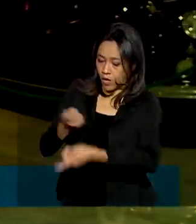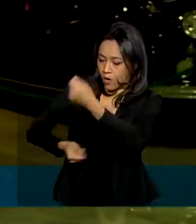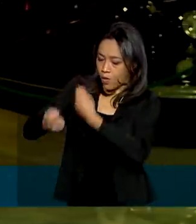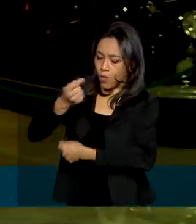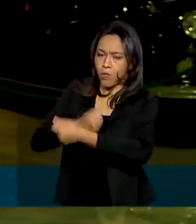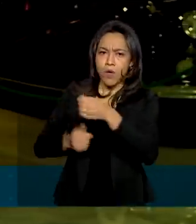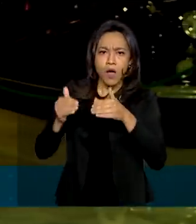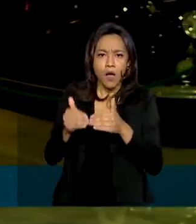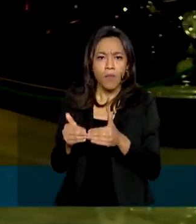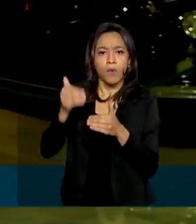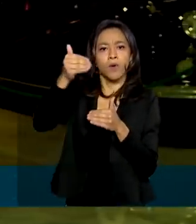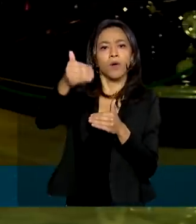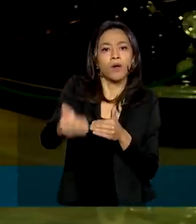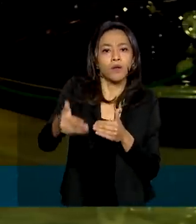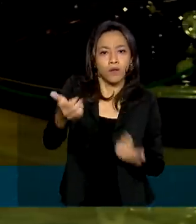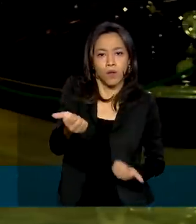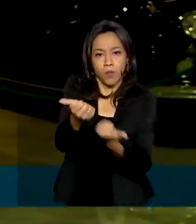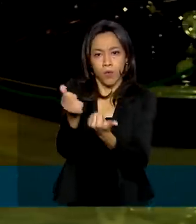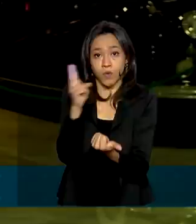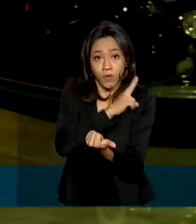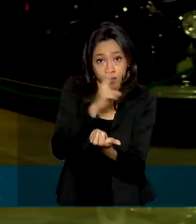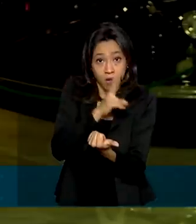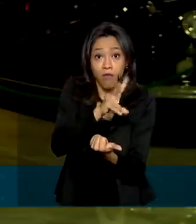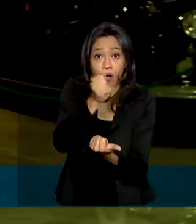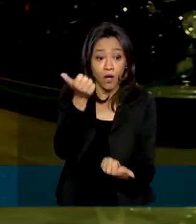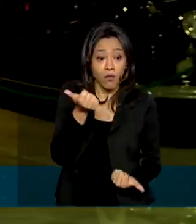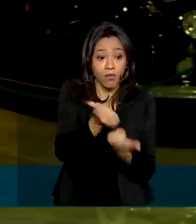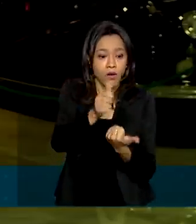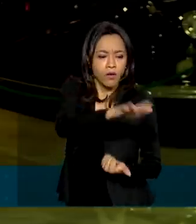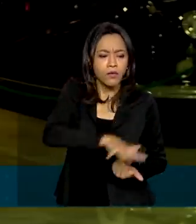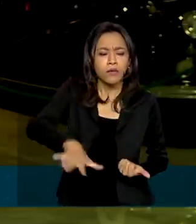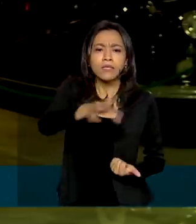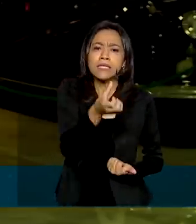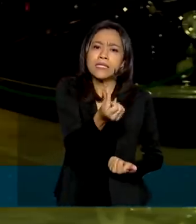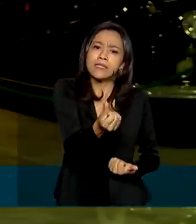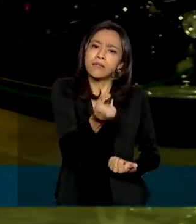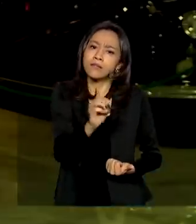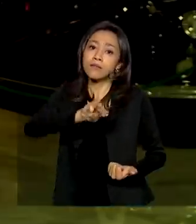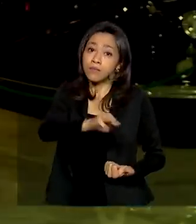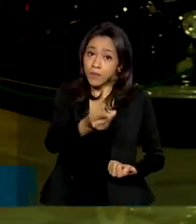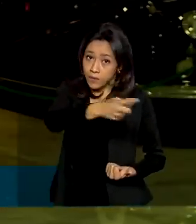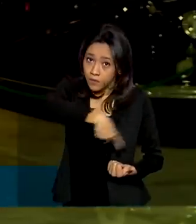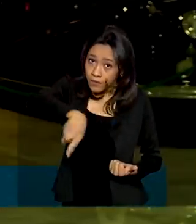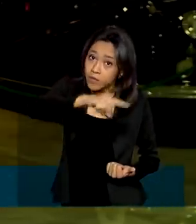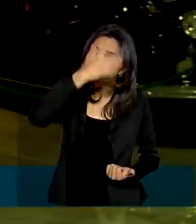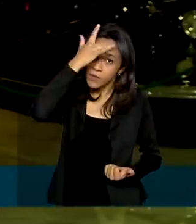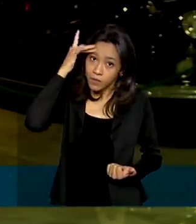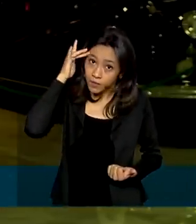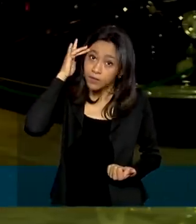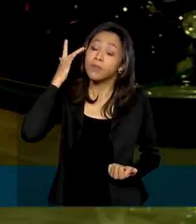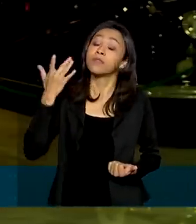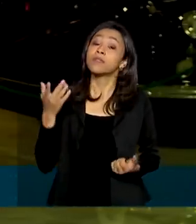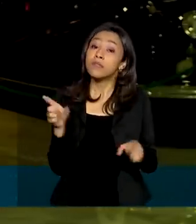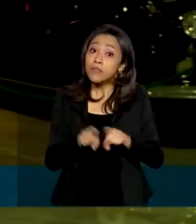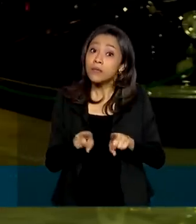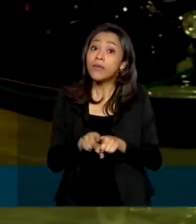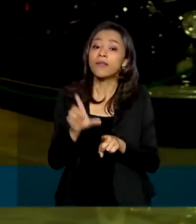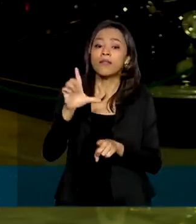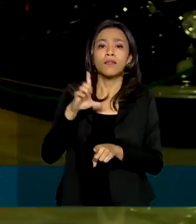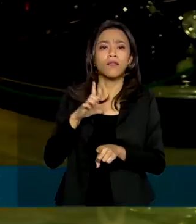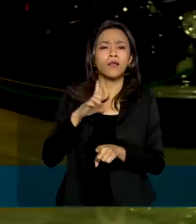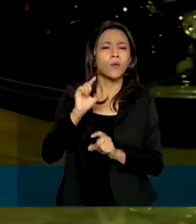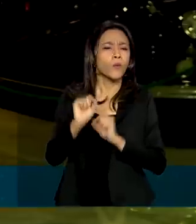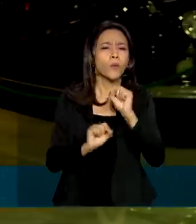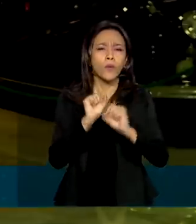prorrogação do auxílio emergencial vai beneficiar cerca de 60 milhões de pessoas. Além disso, estão sendo